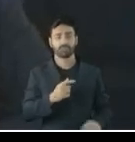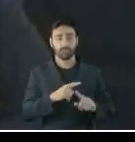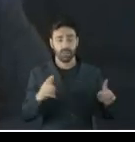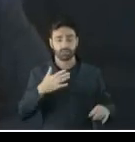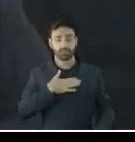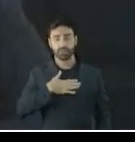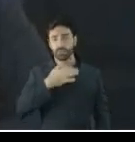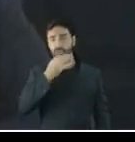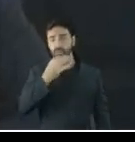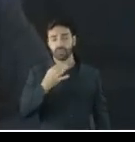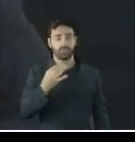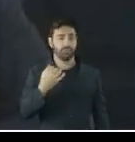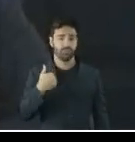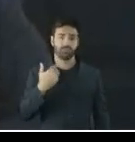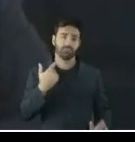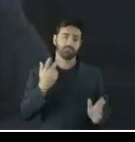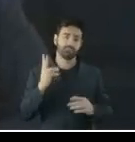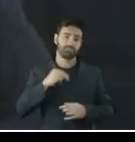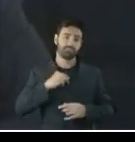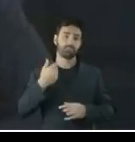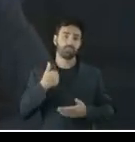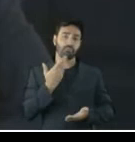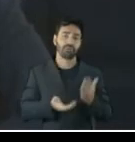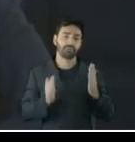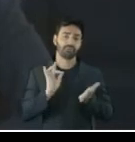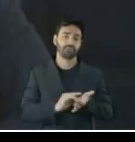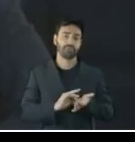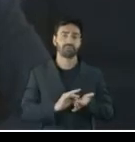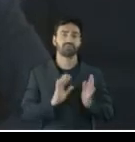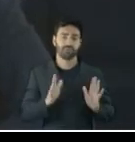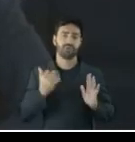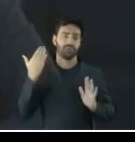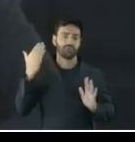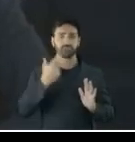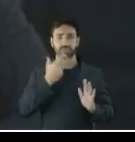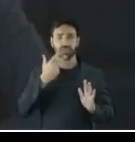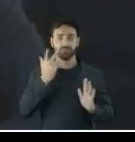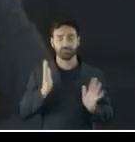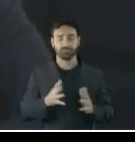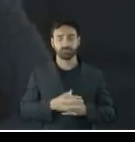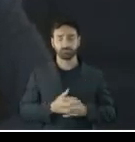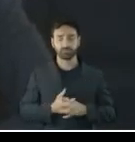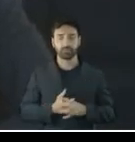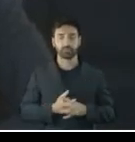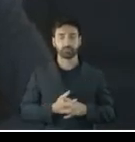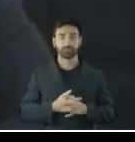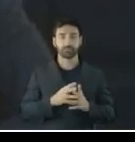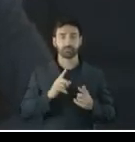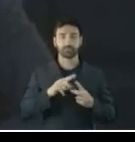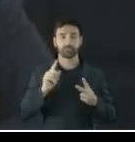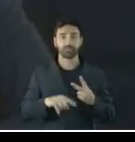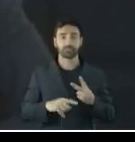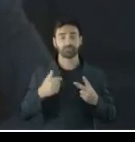é vencida nessa cor de contas e já externei isso em diversos pontos. O segundo, eu apenas